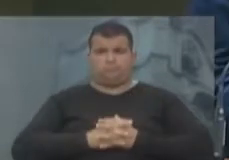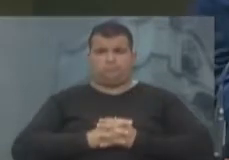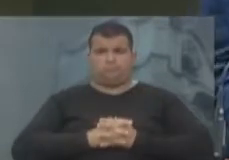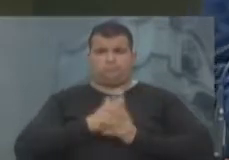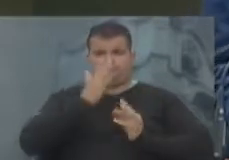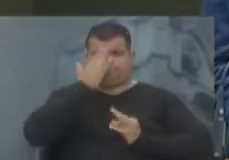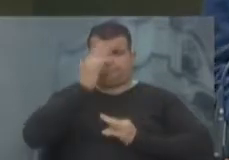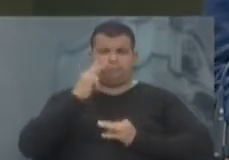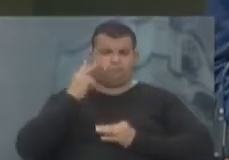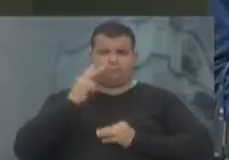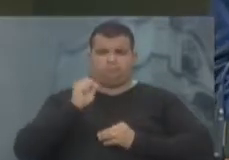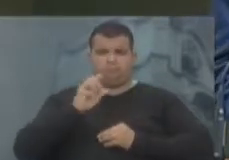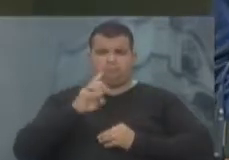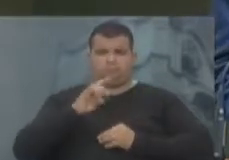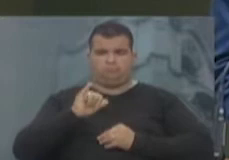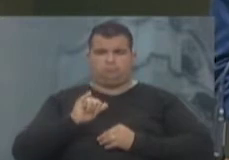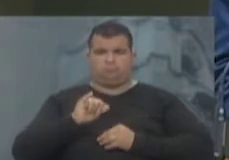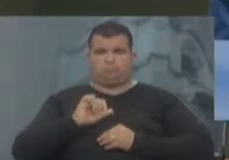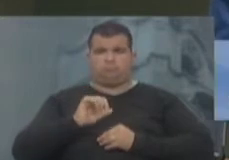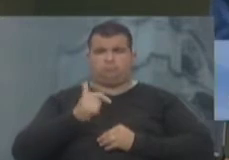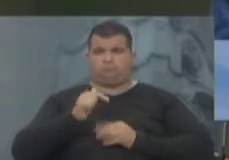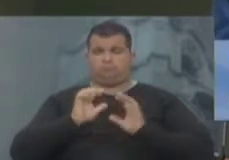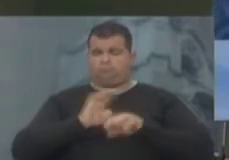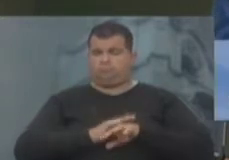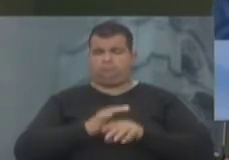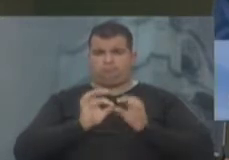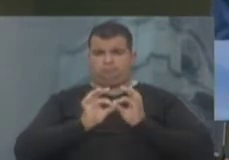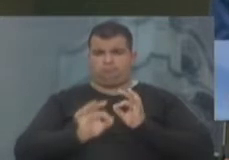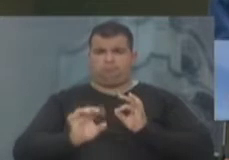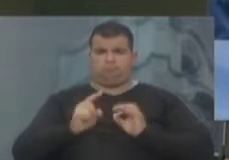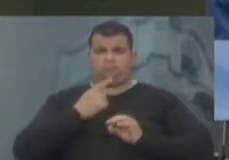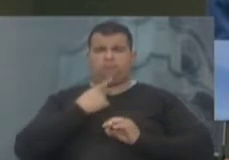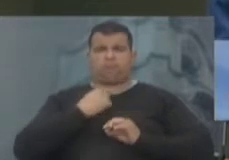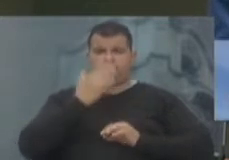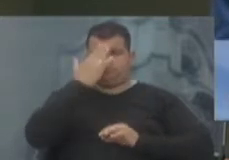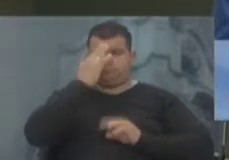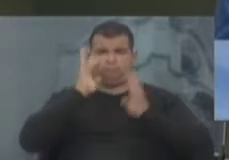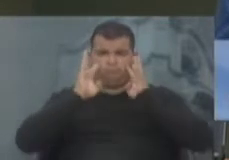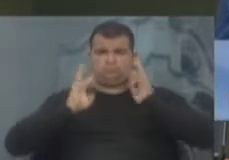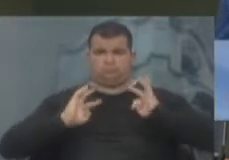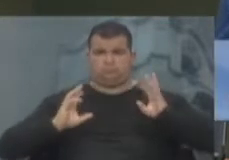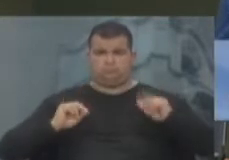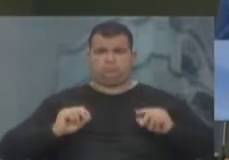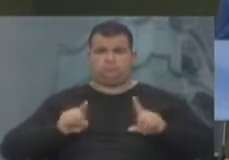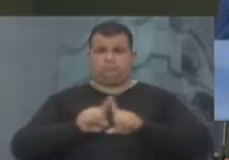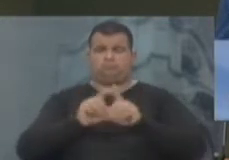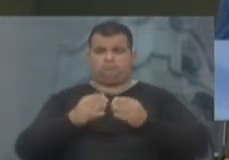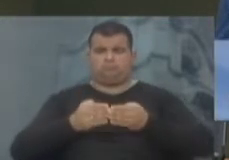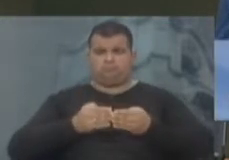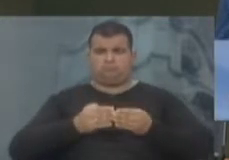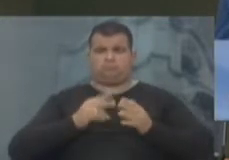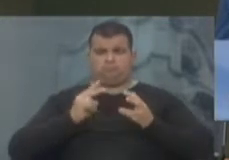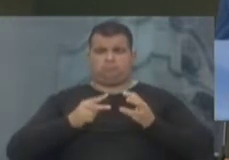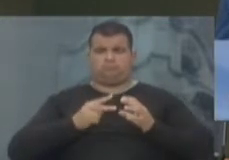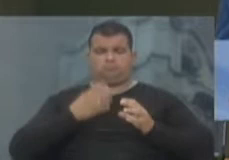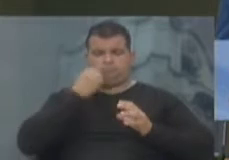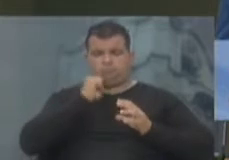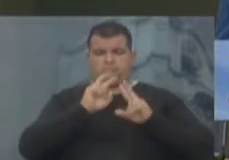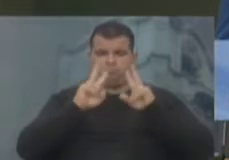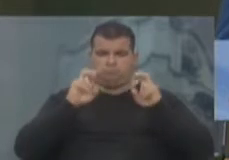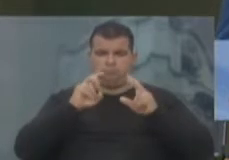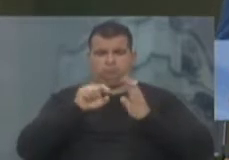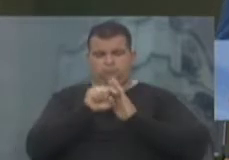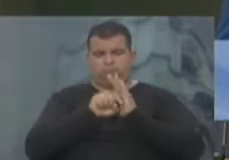Obrigado, Adelir. E, bom, sem mais delongas, gostaria de então agradecer a atenção de todos e pedir mais uma vez que a Câmara se aproprie do tema